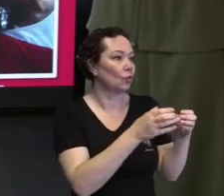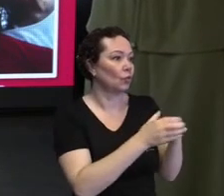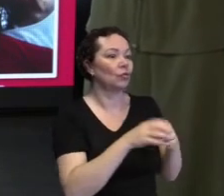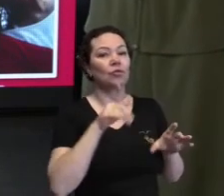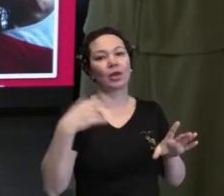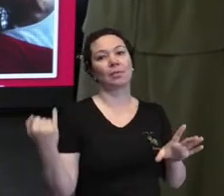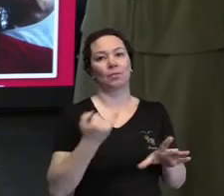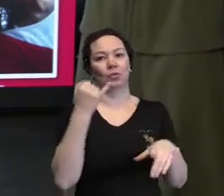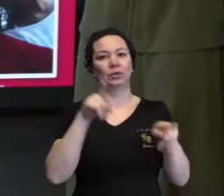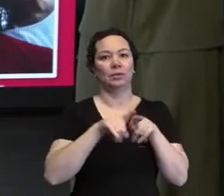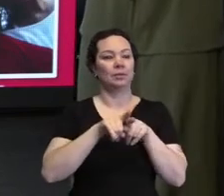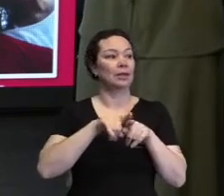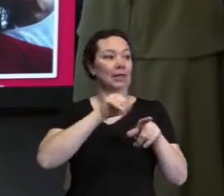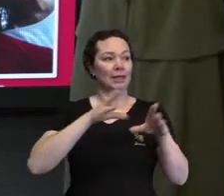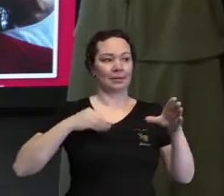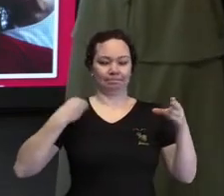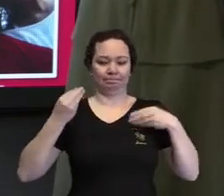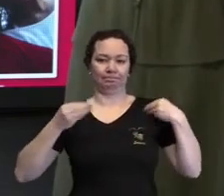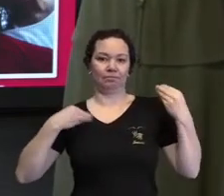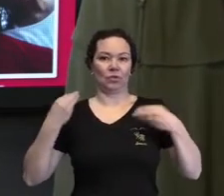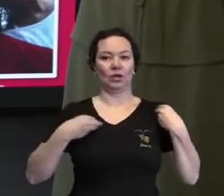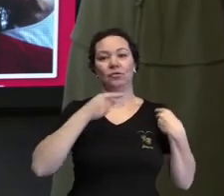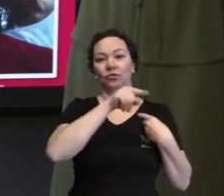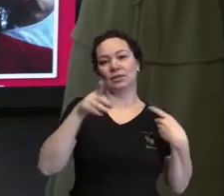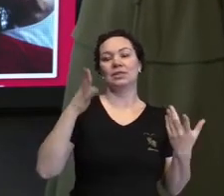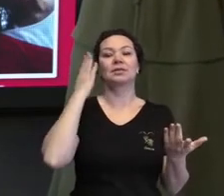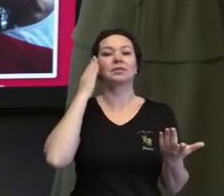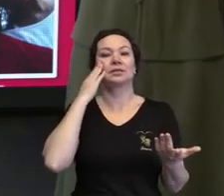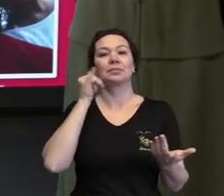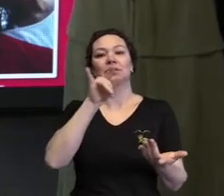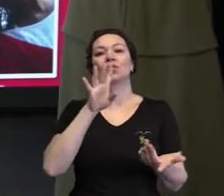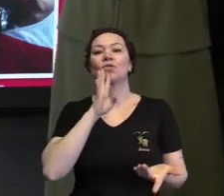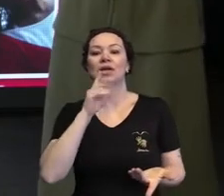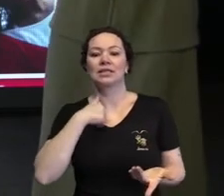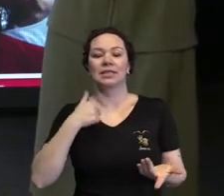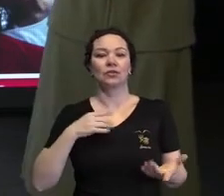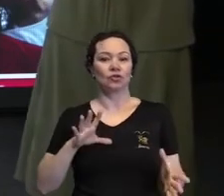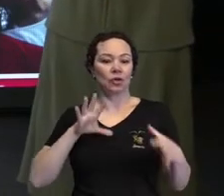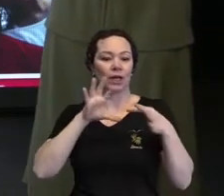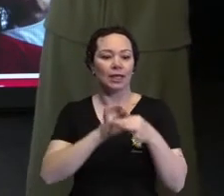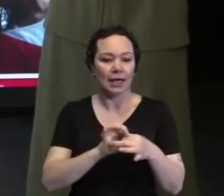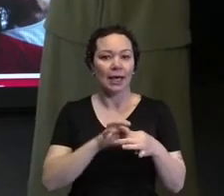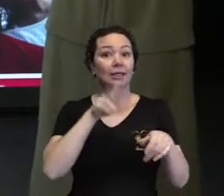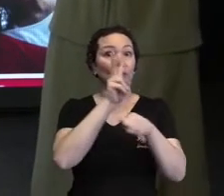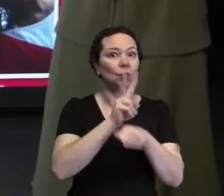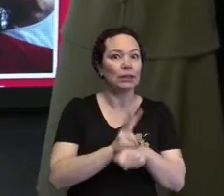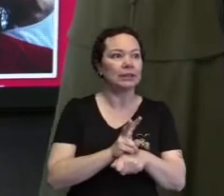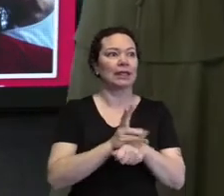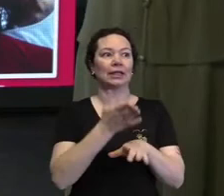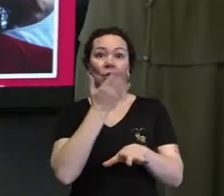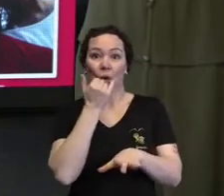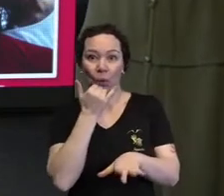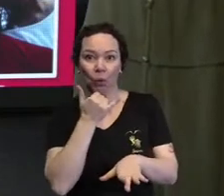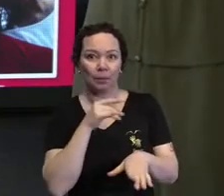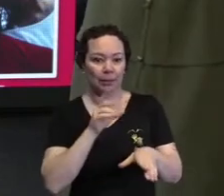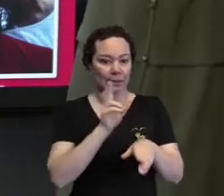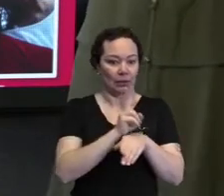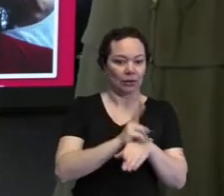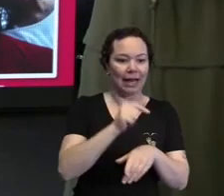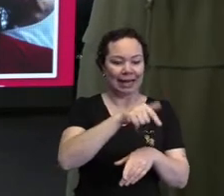E aqui, a desconstrução. Então, quem me conhece sabe o quanto eu sou ligada da minha alimentação. E aqui foi um momento de